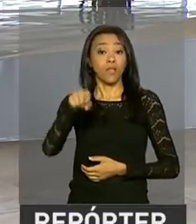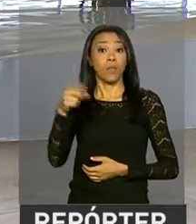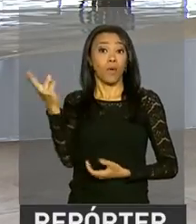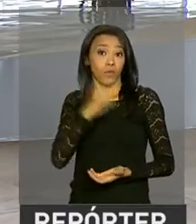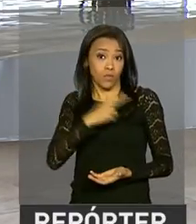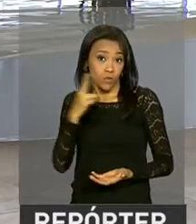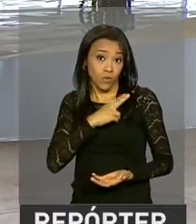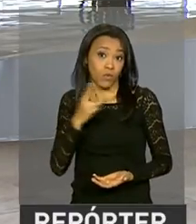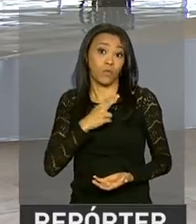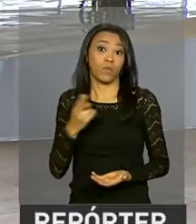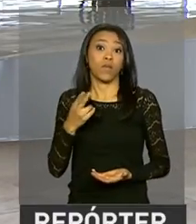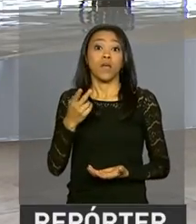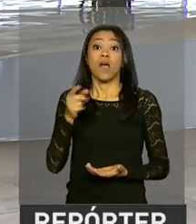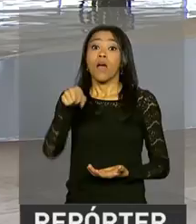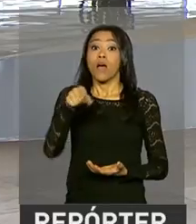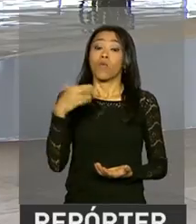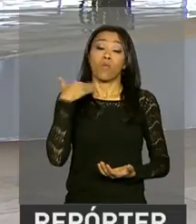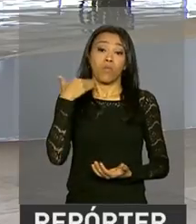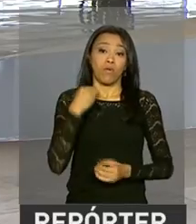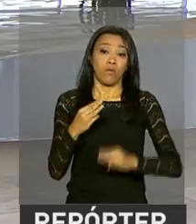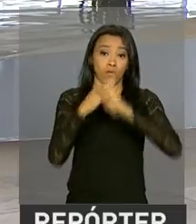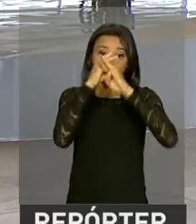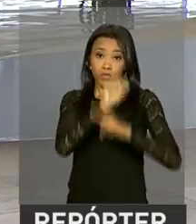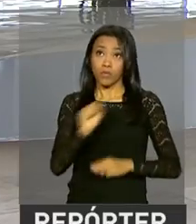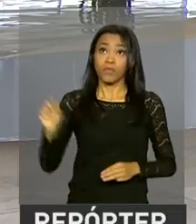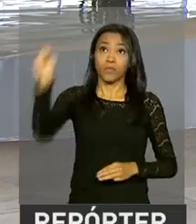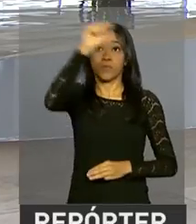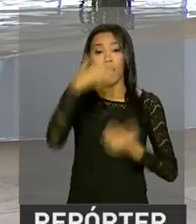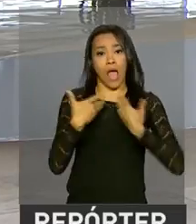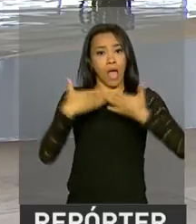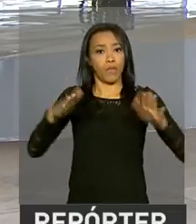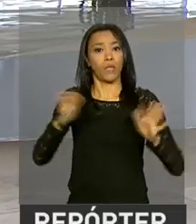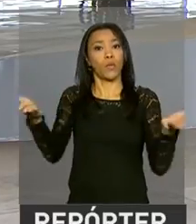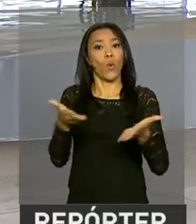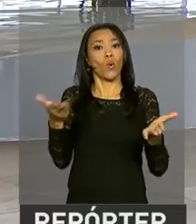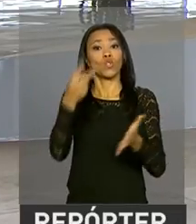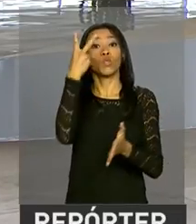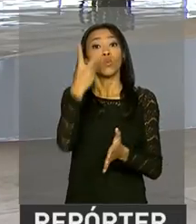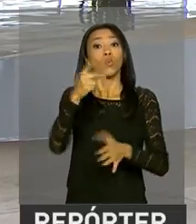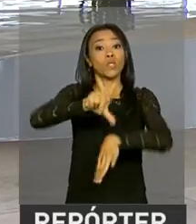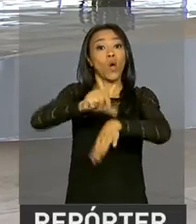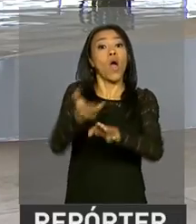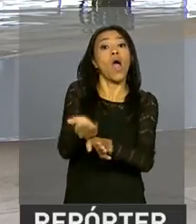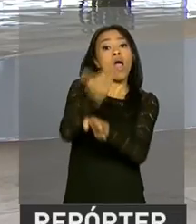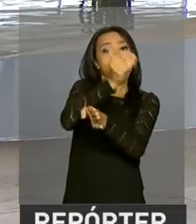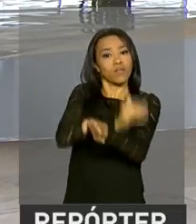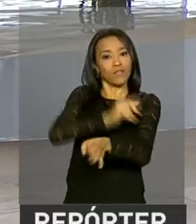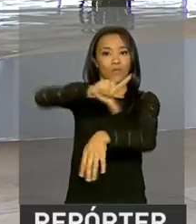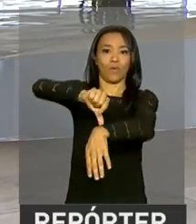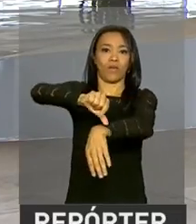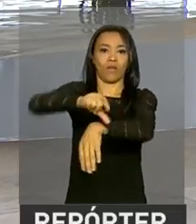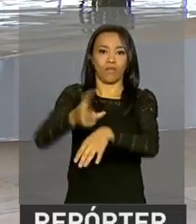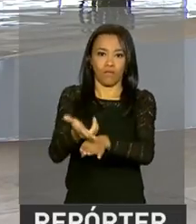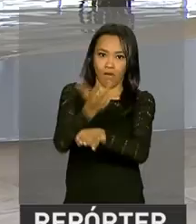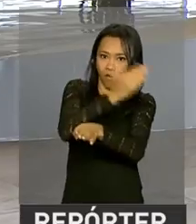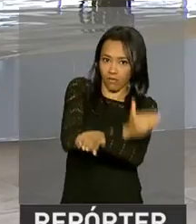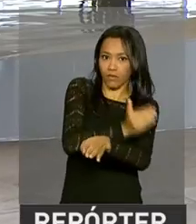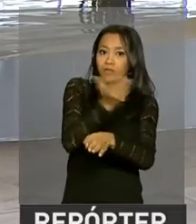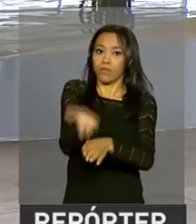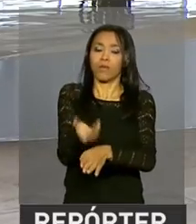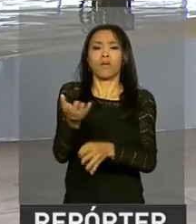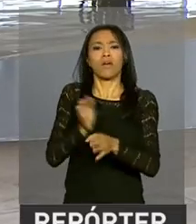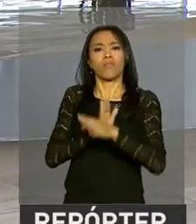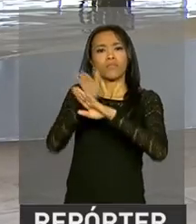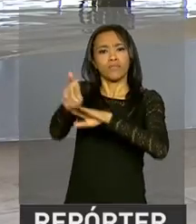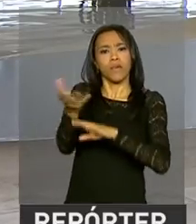o atendimento, as agências da Caixa Econômica Federal abriram hoje duas horas mais cedo. A retirada do benefício vai